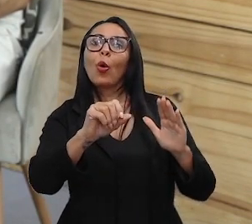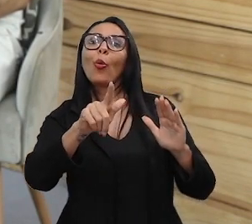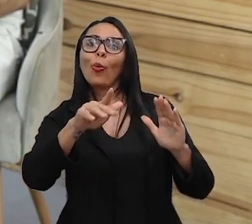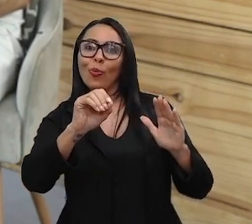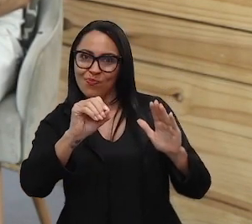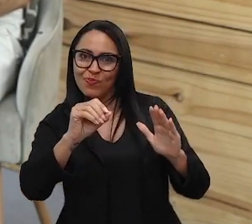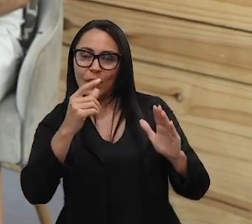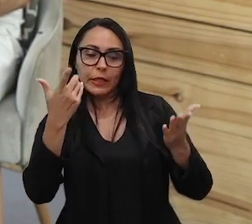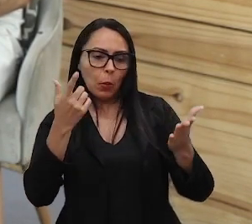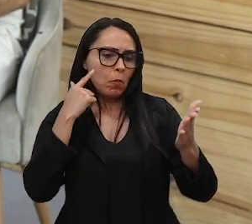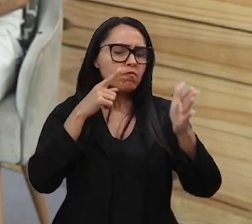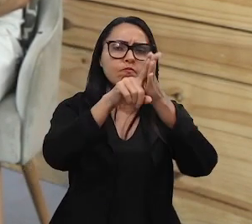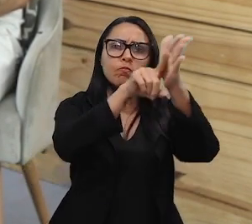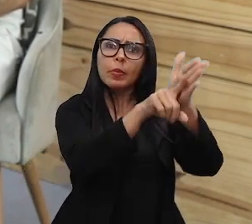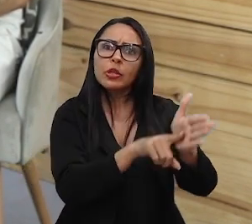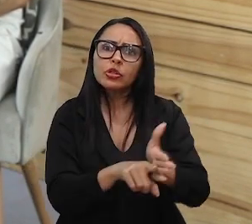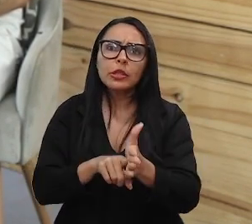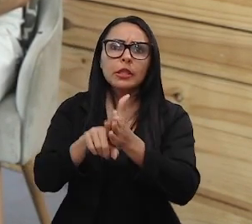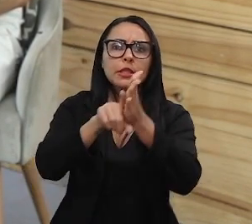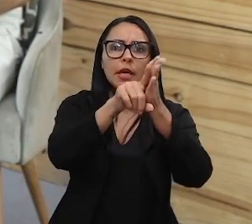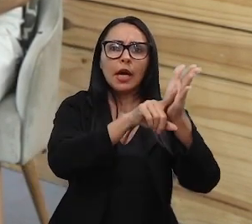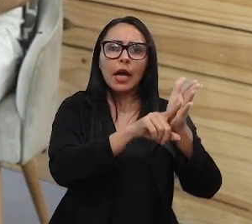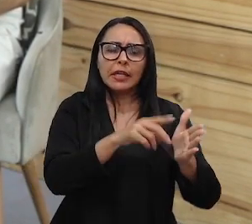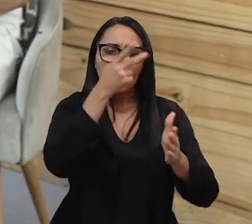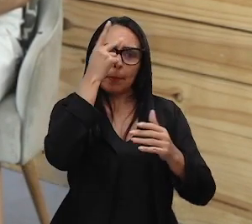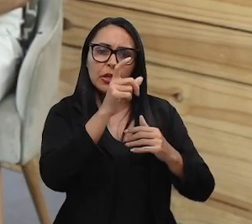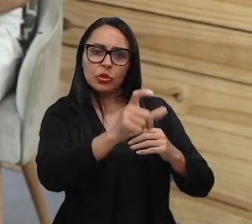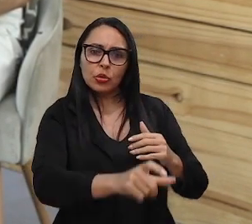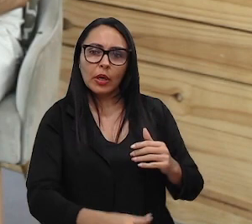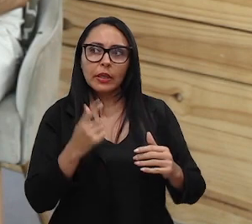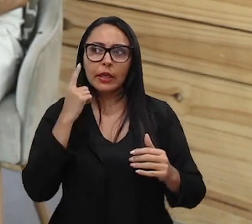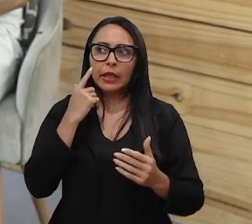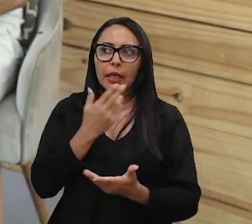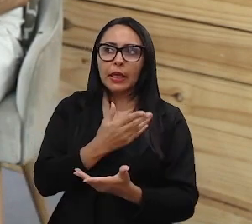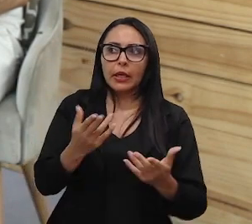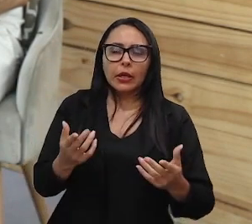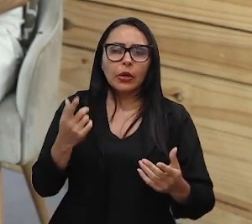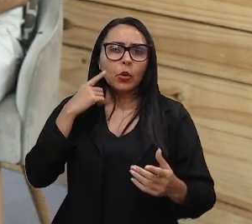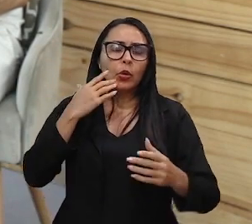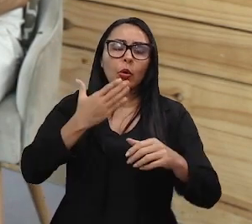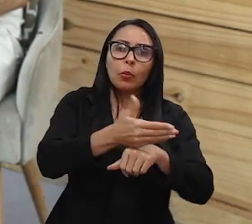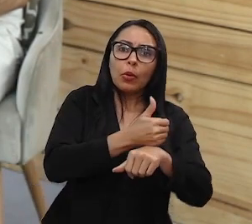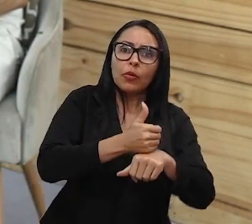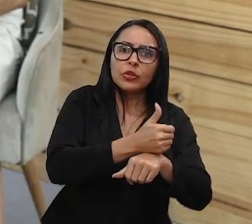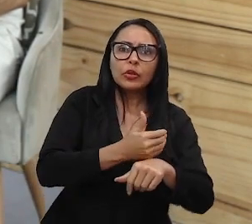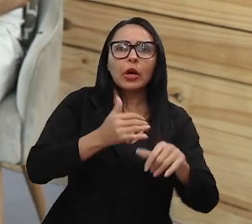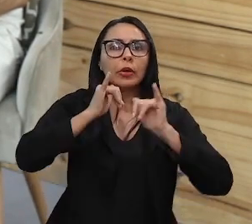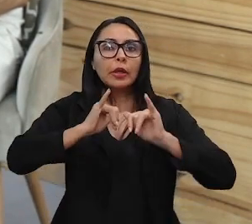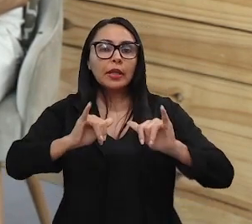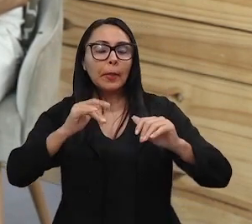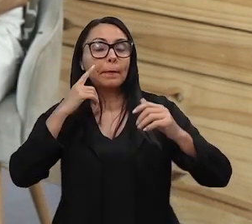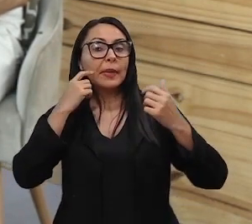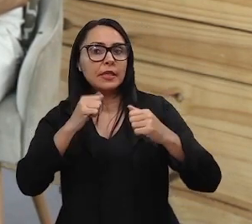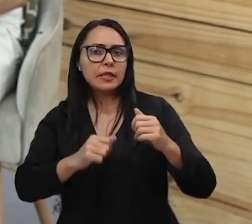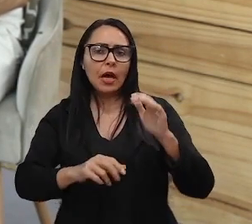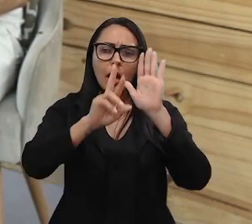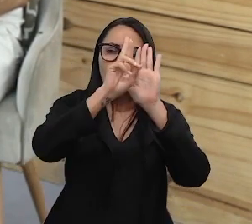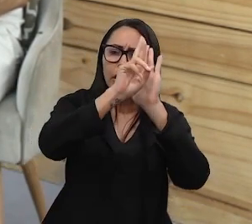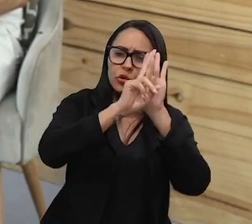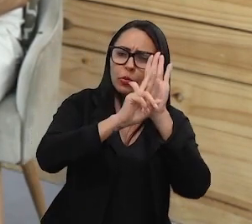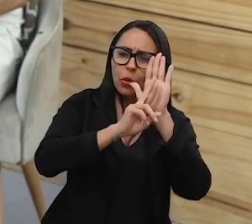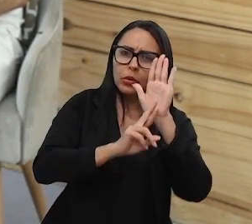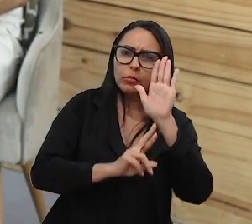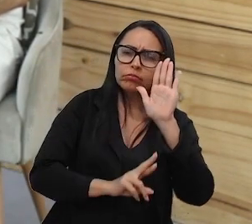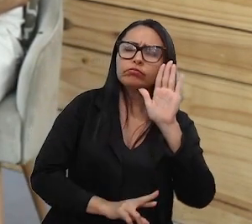trabalhos de pesquisa, em que o usuário, ele tem uma necessidade informacional que o profissional da informação, ele precisa responder. Todas essas